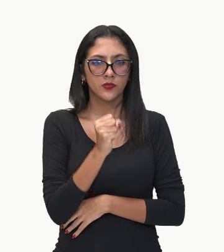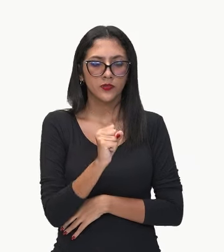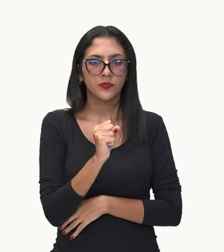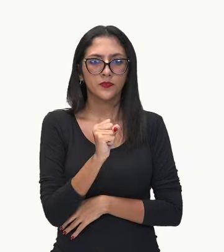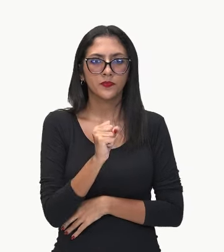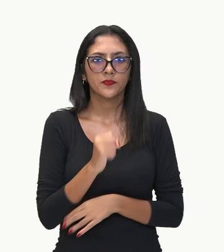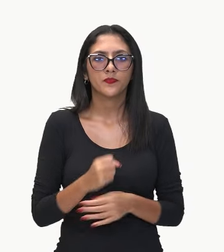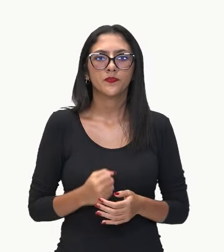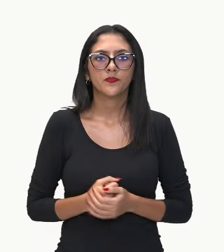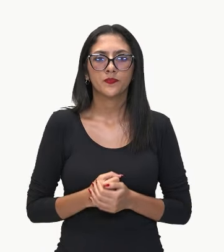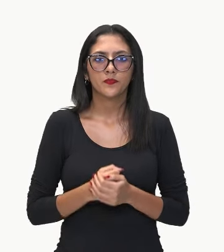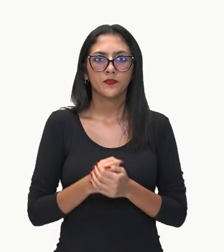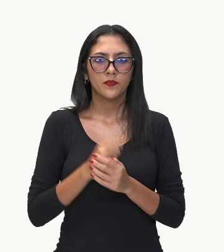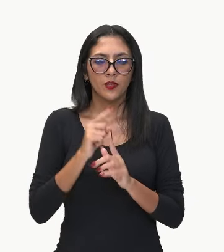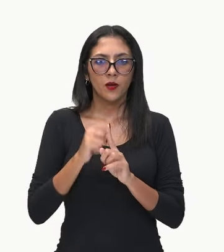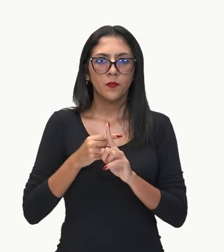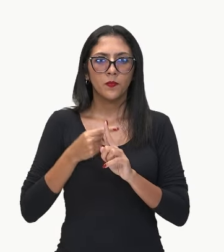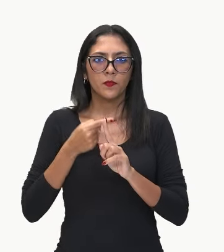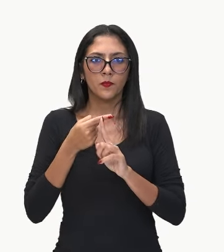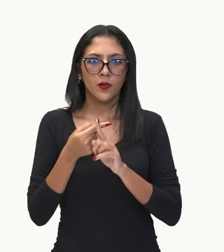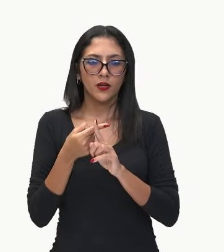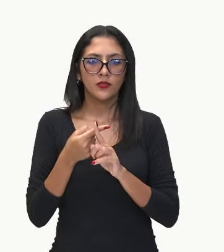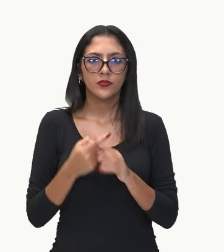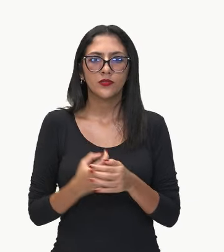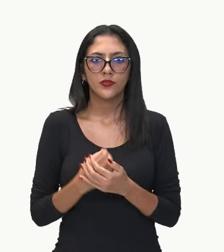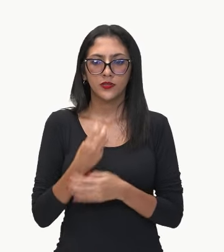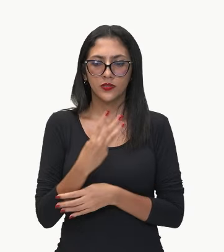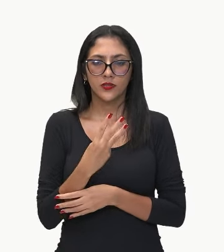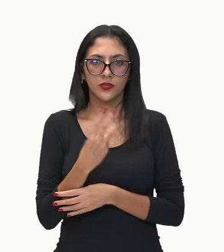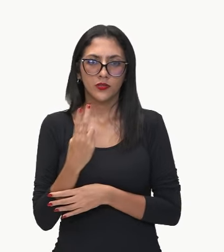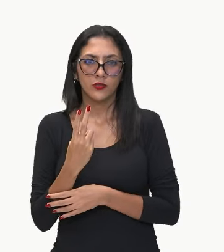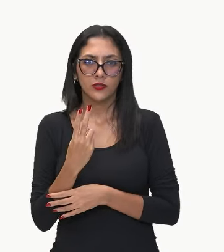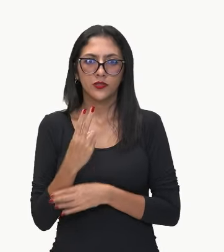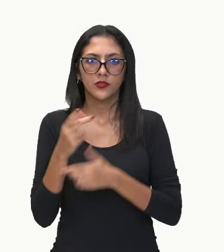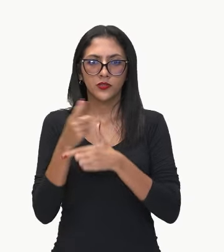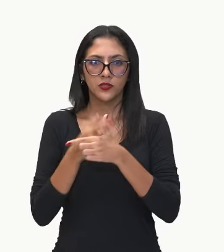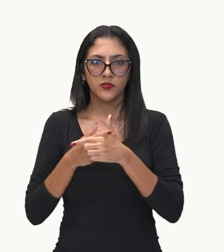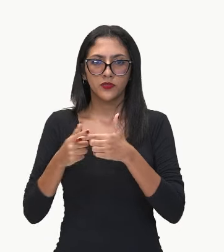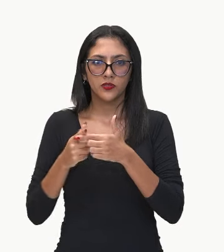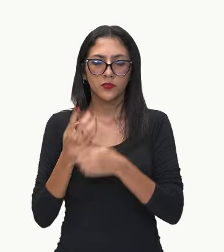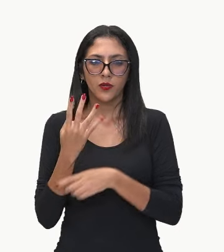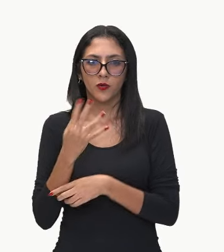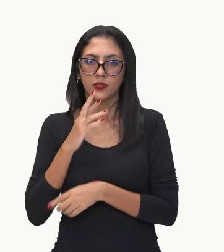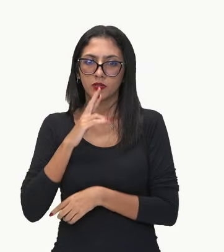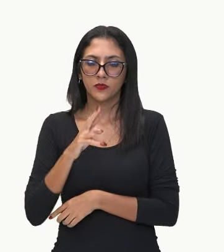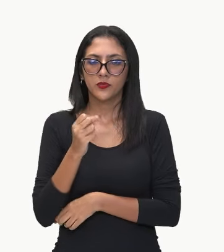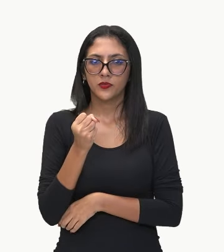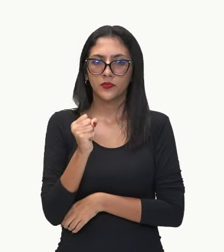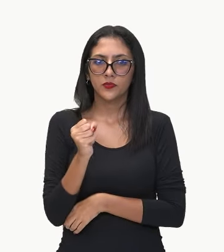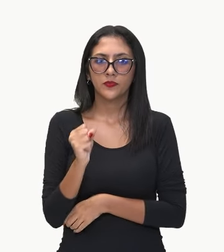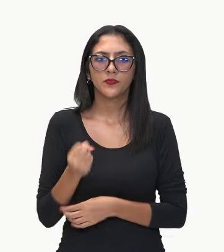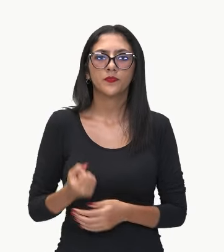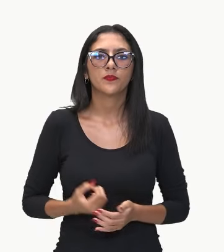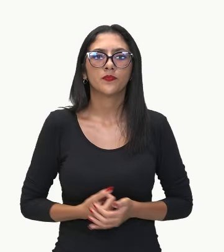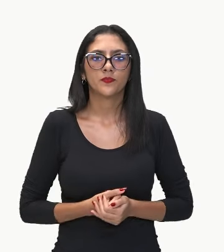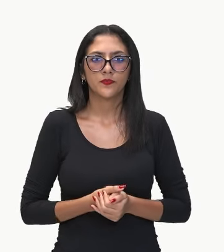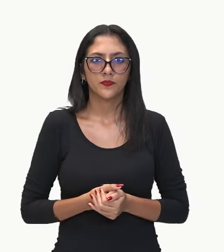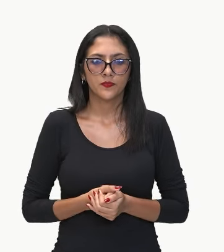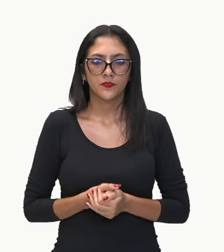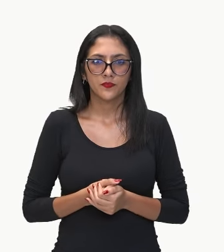Adicionado a 32 dividido para 4, 8. E tudo isto aqui,